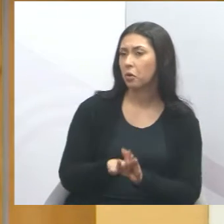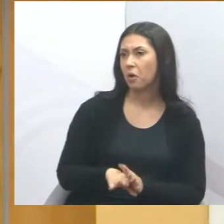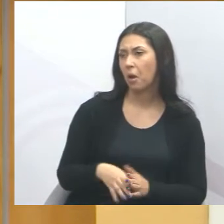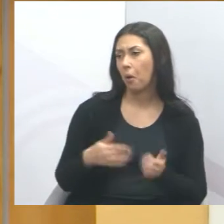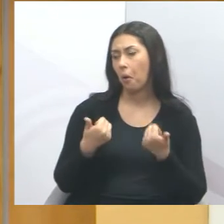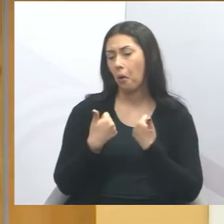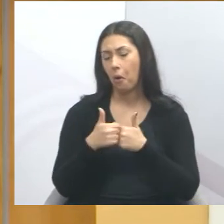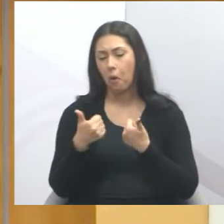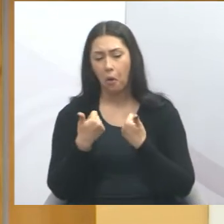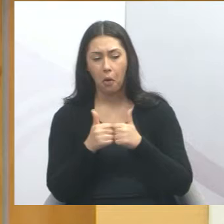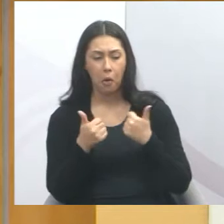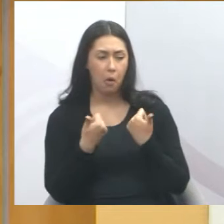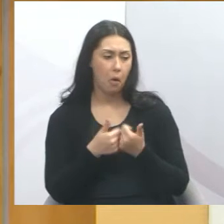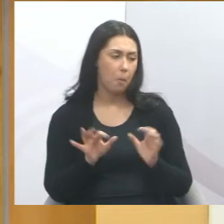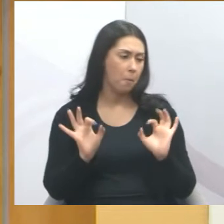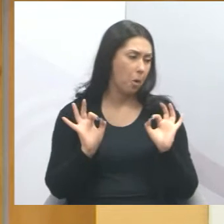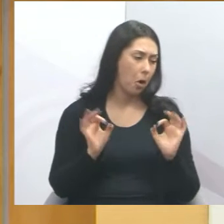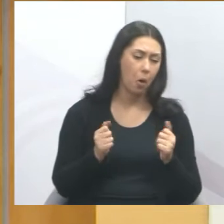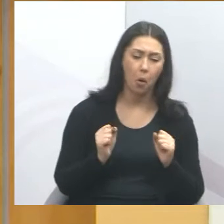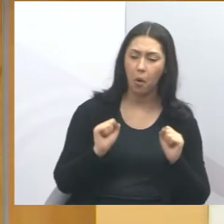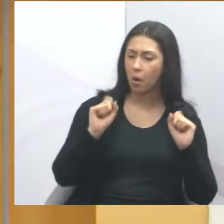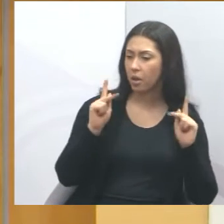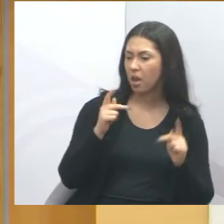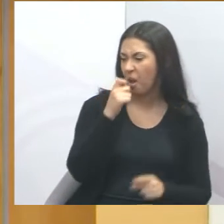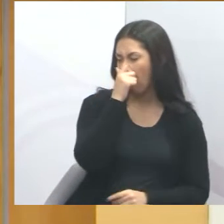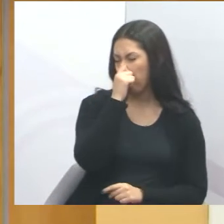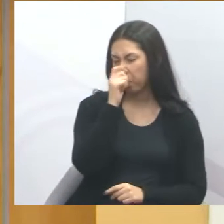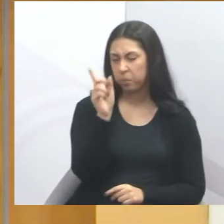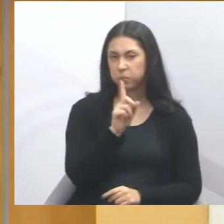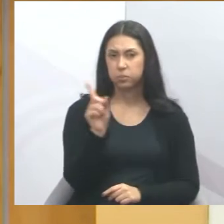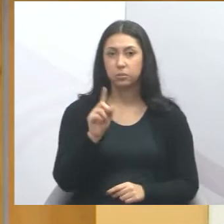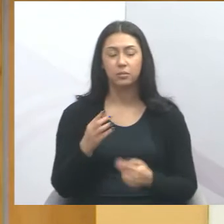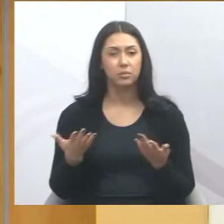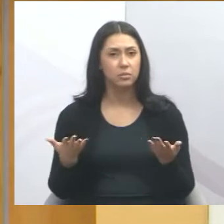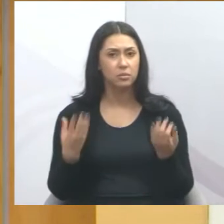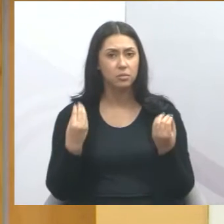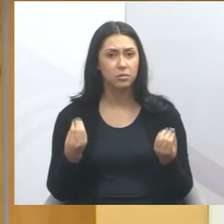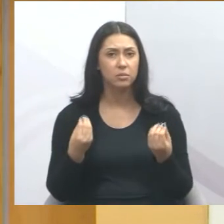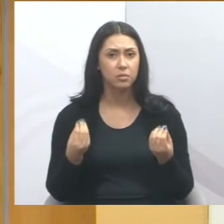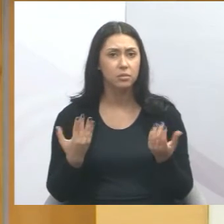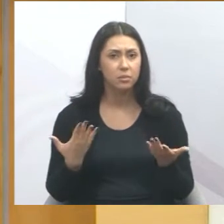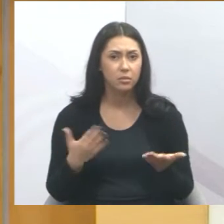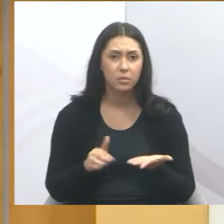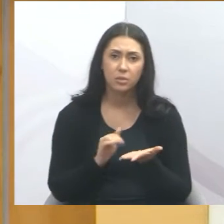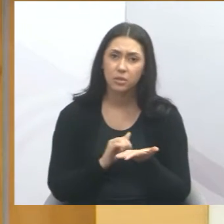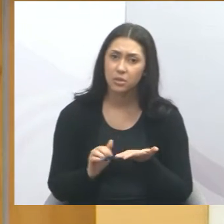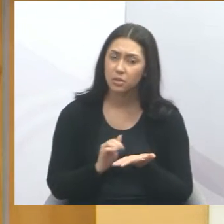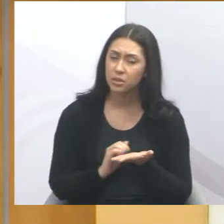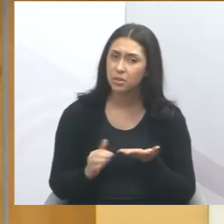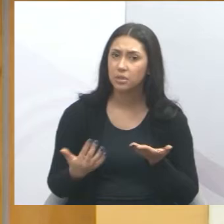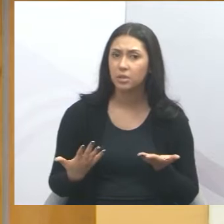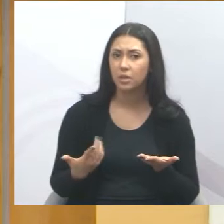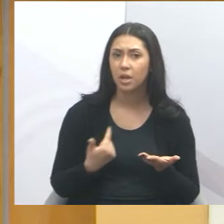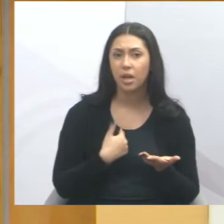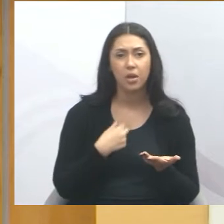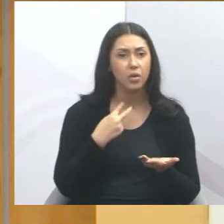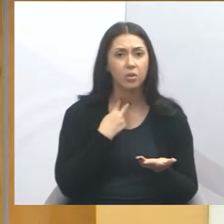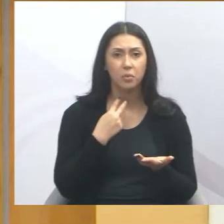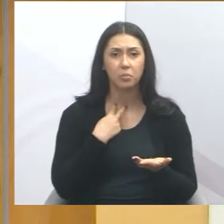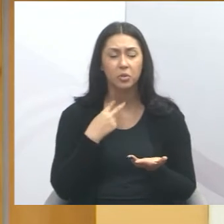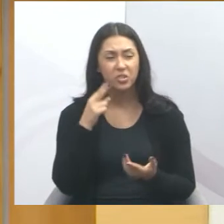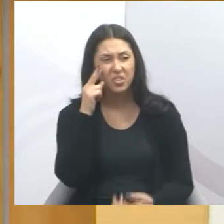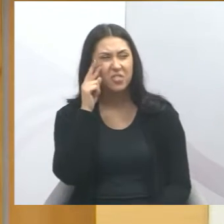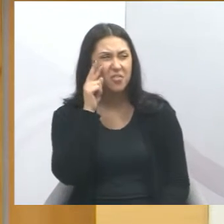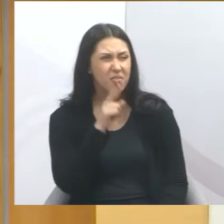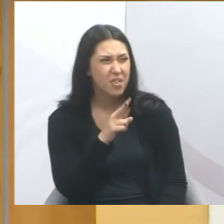transporte coletivo de Jacareí não tem superlotação. Ora, senhor secretário, eu não pude ouvir